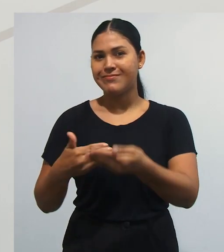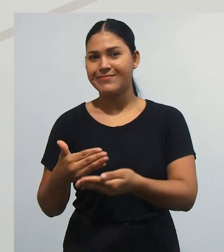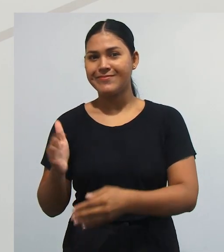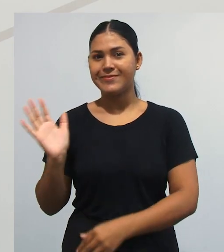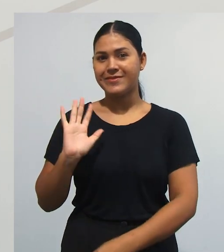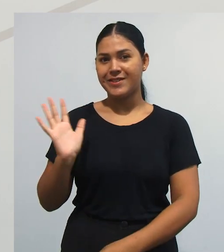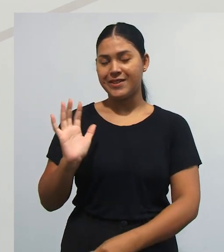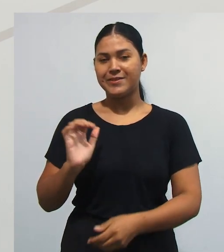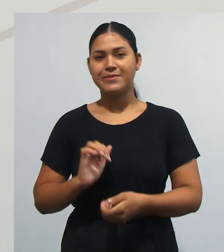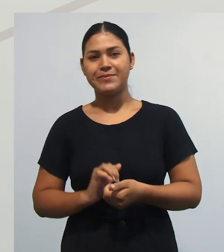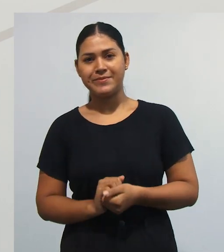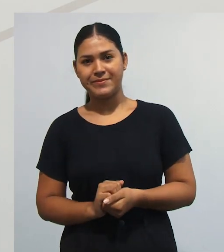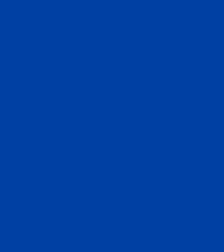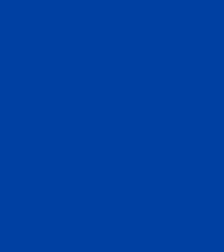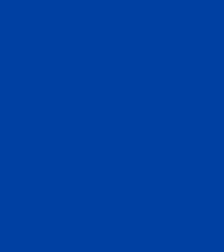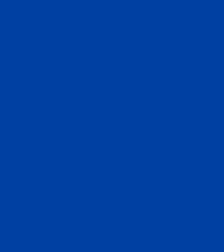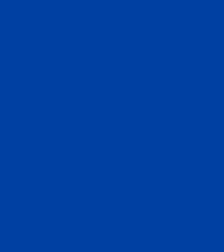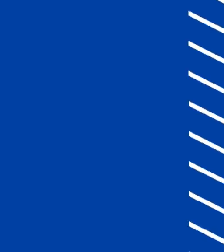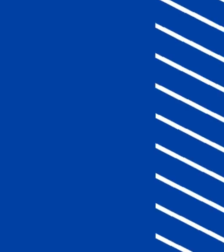unidades. Até breve!